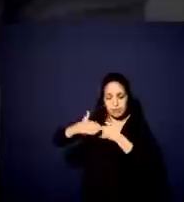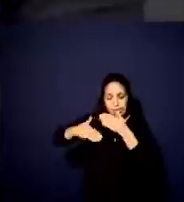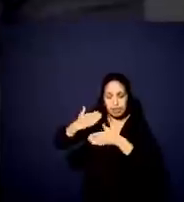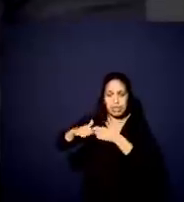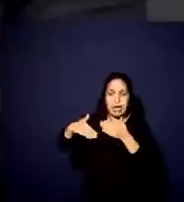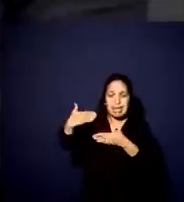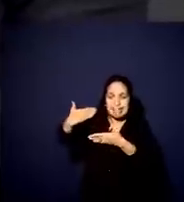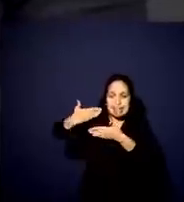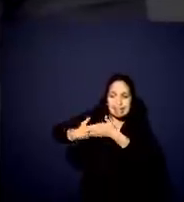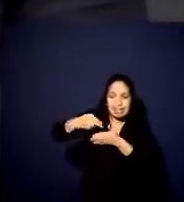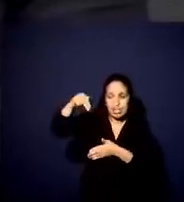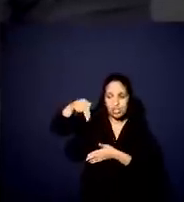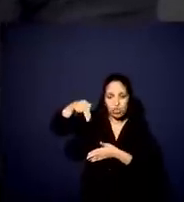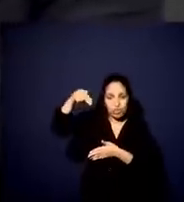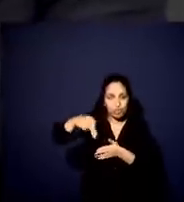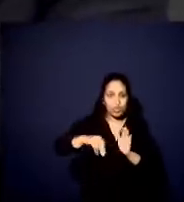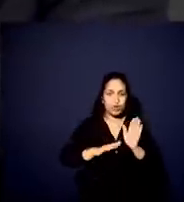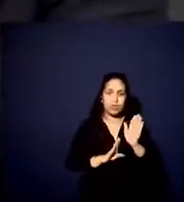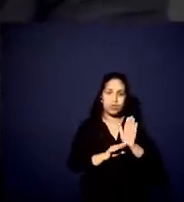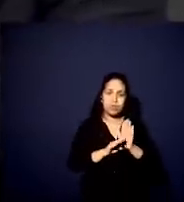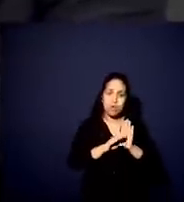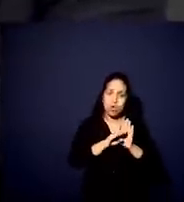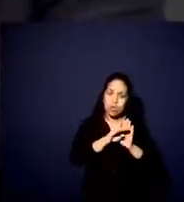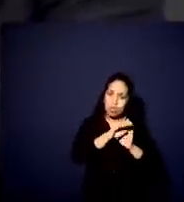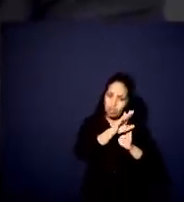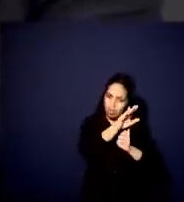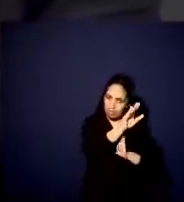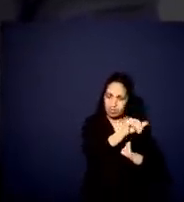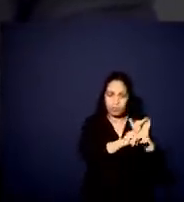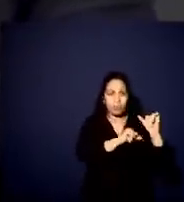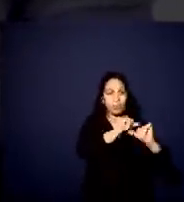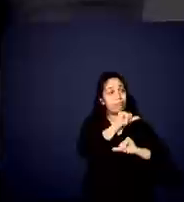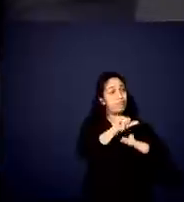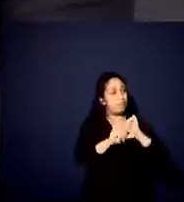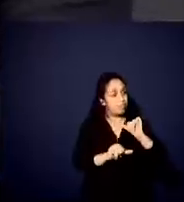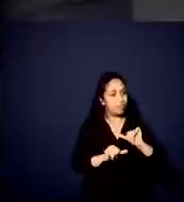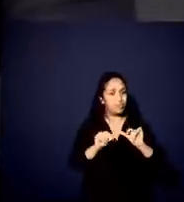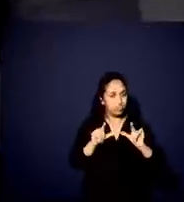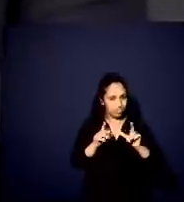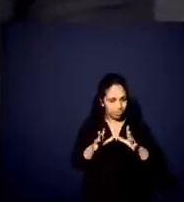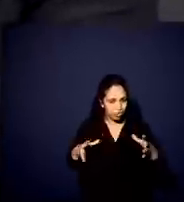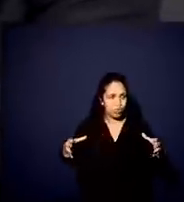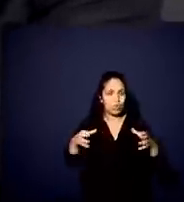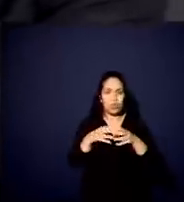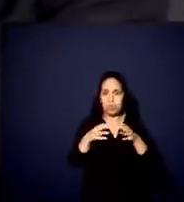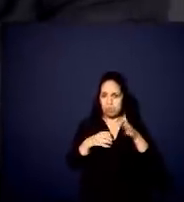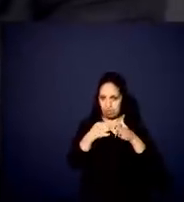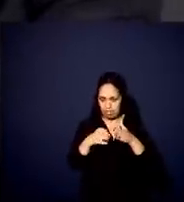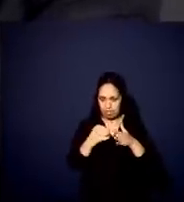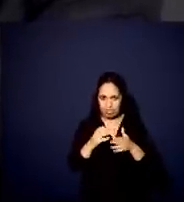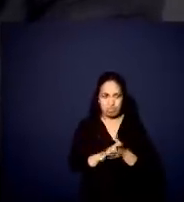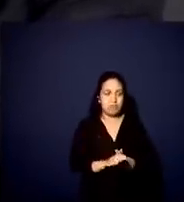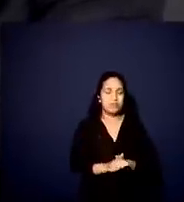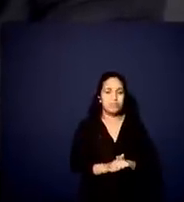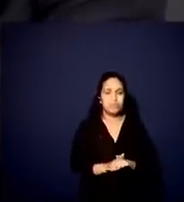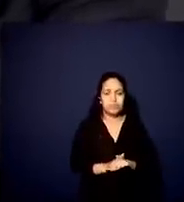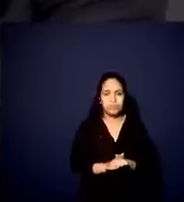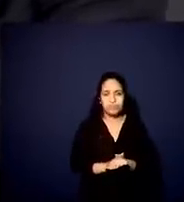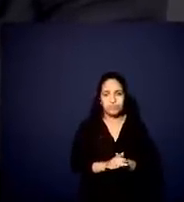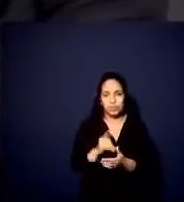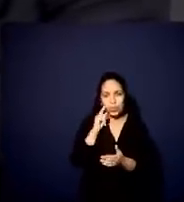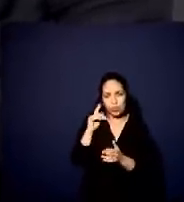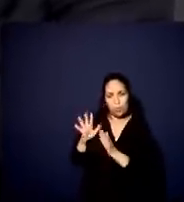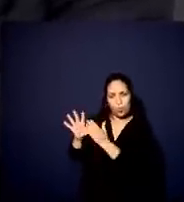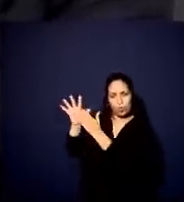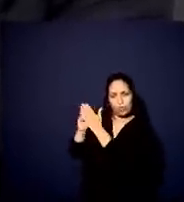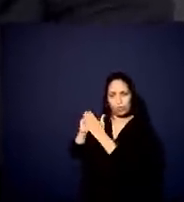novembro, poder estar na Bolsa de Valores, fazendo essa transformação dela em uma corporation, muito baseado, inspirado no modelo